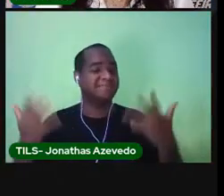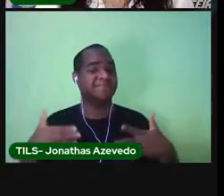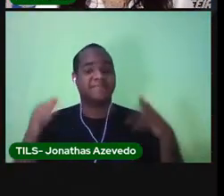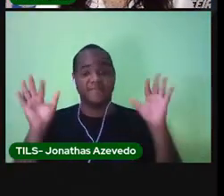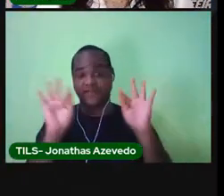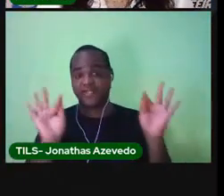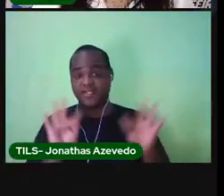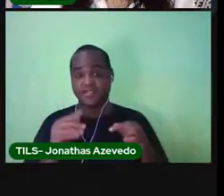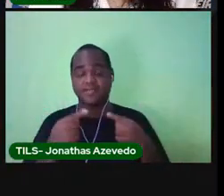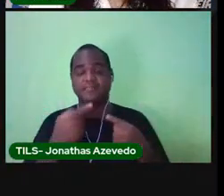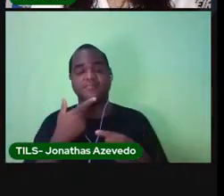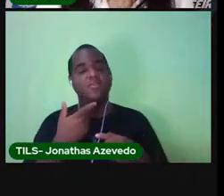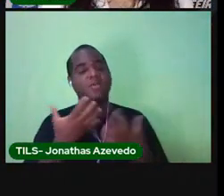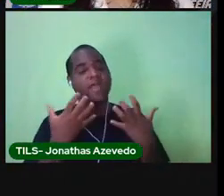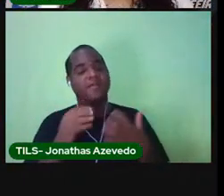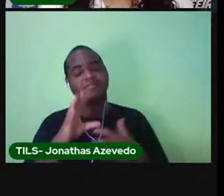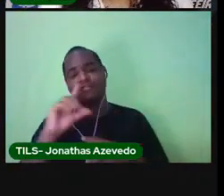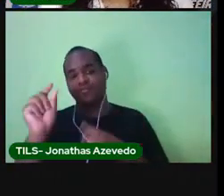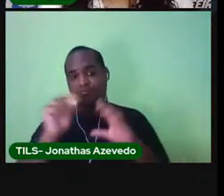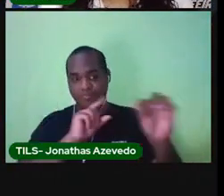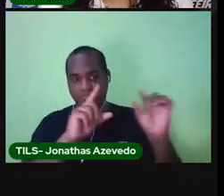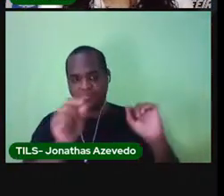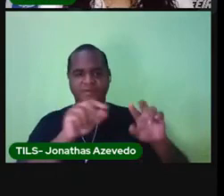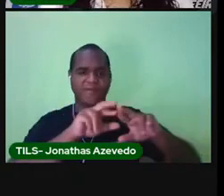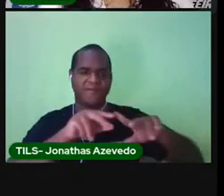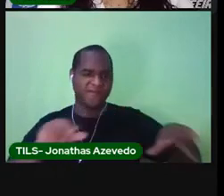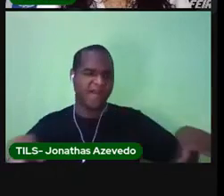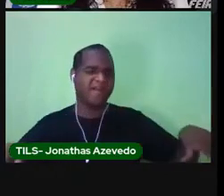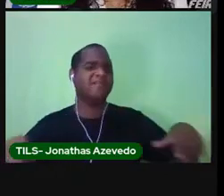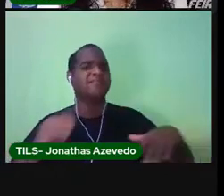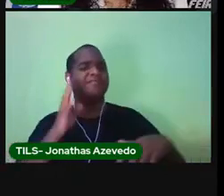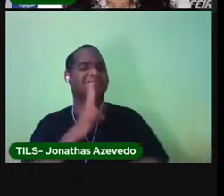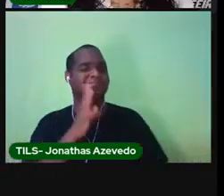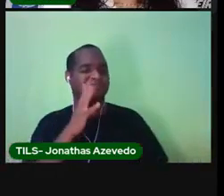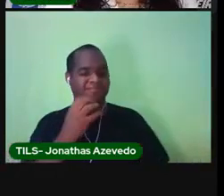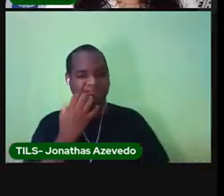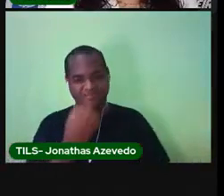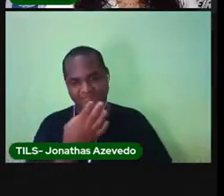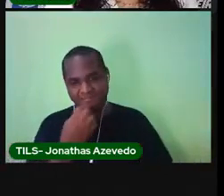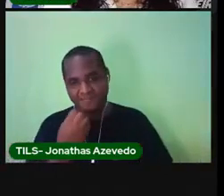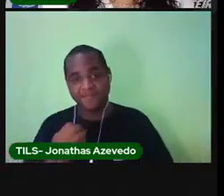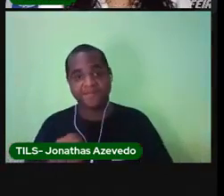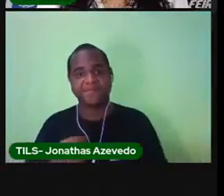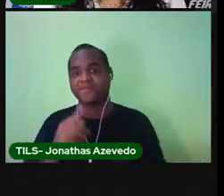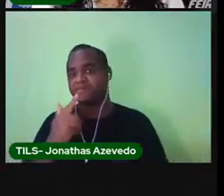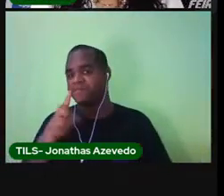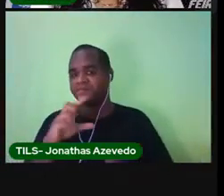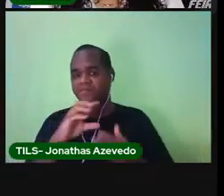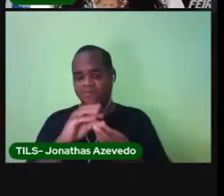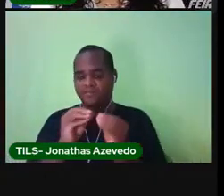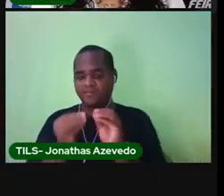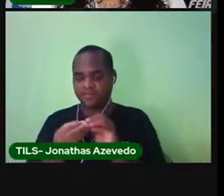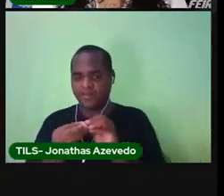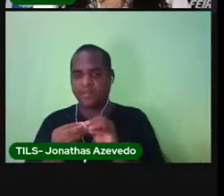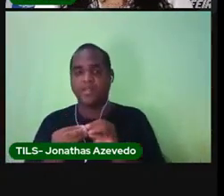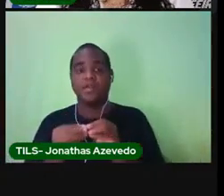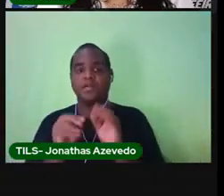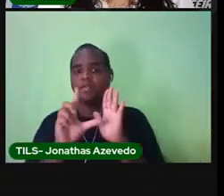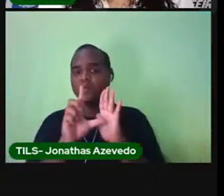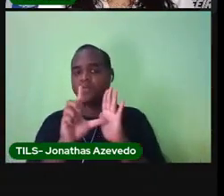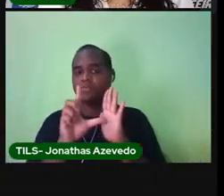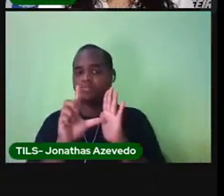com vontade de sair dali e fazer um monte de coisa legal. Esse bilhete foi uma loja